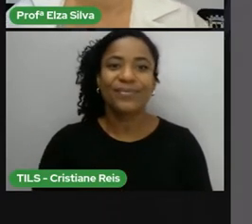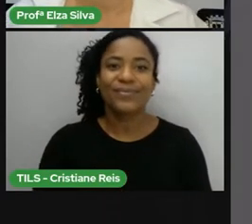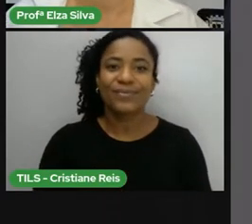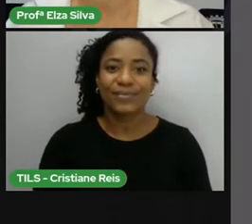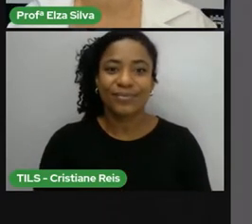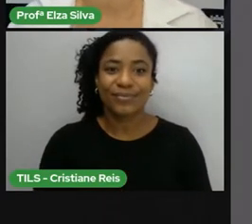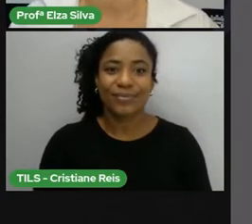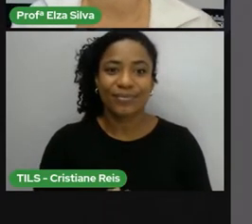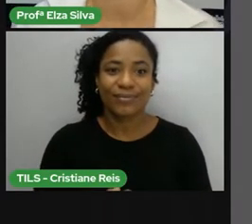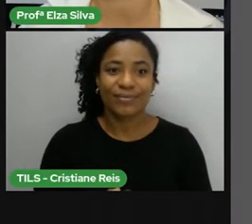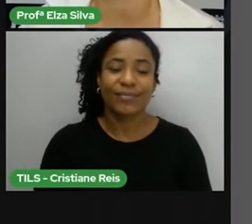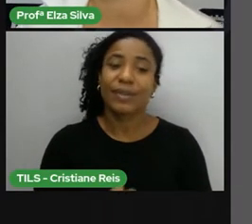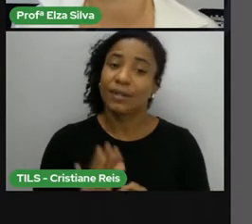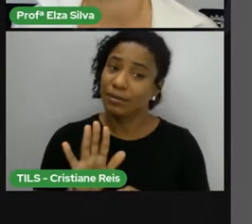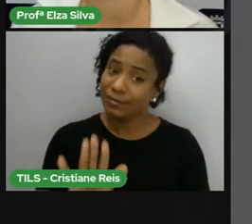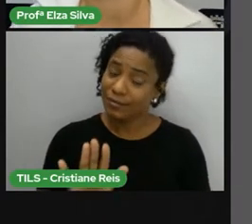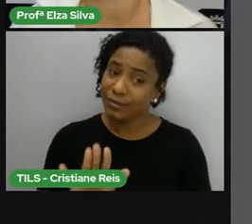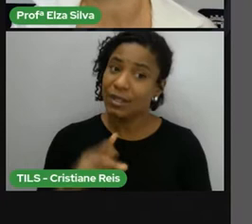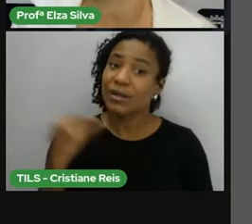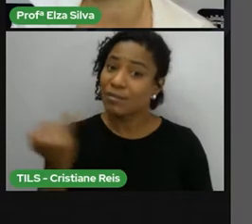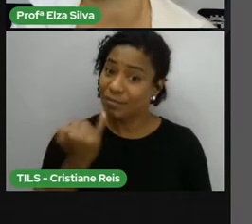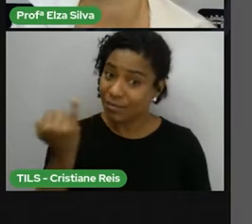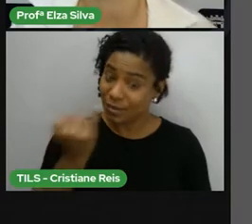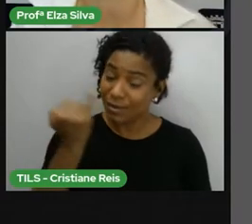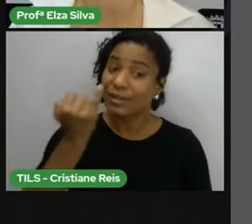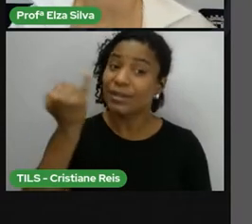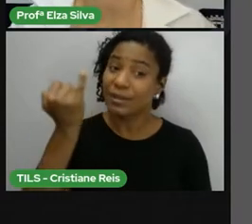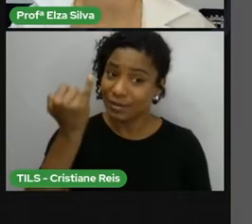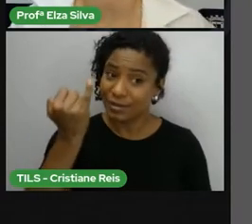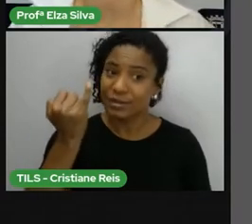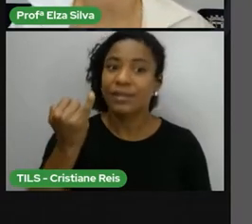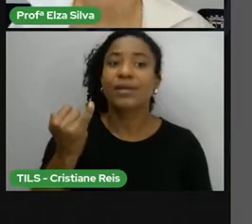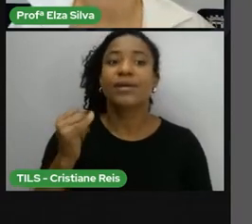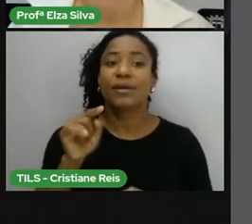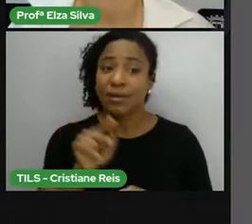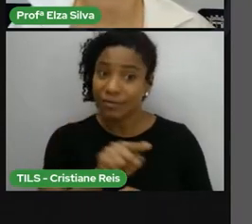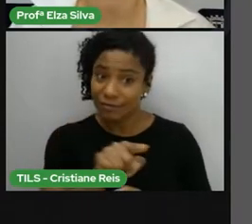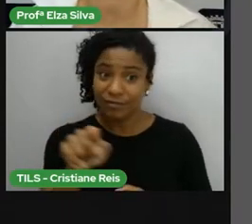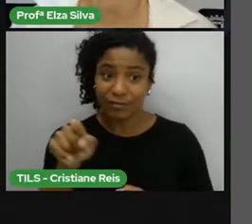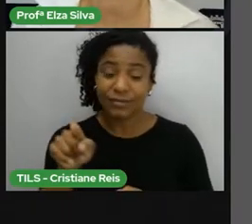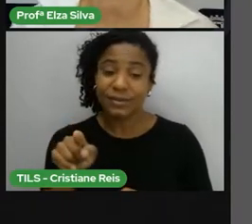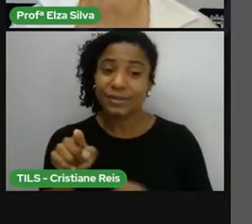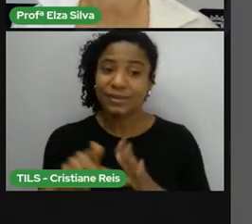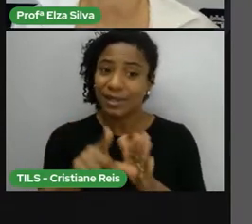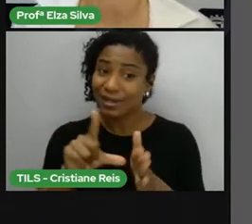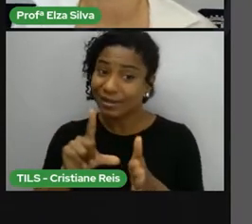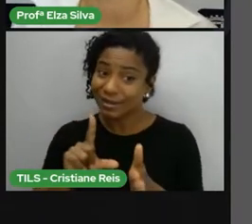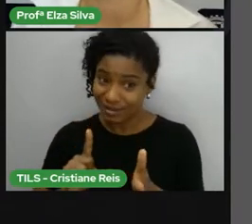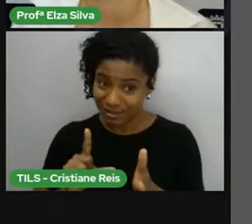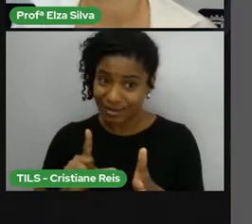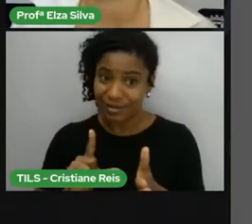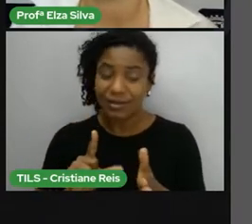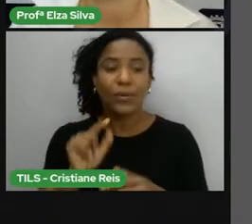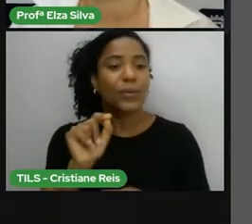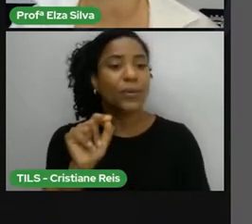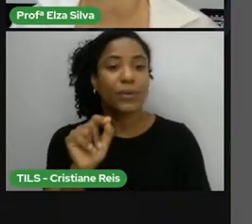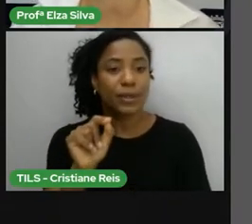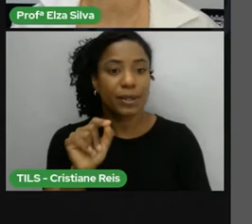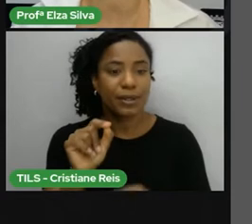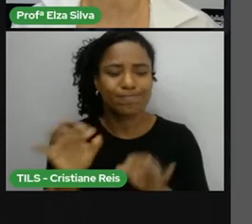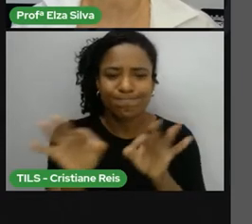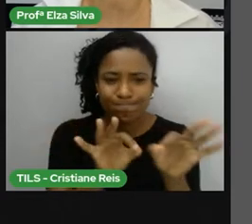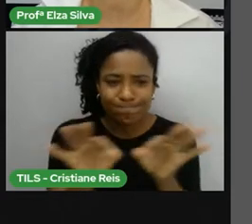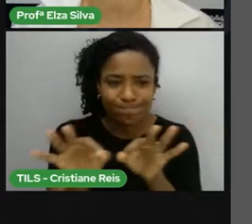Agora, é importante que, antes de começarmos a aula, a gente se organize para